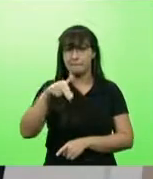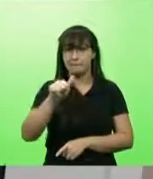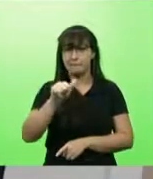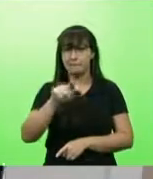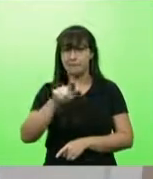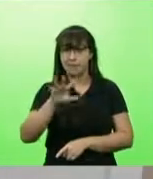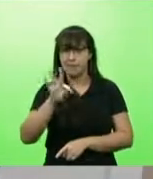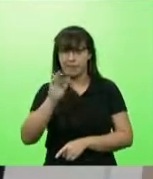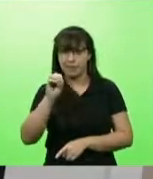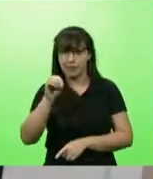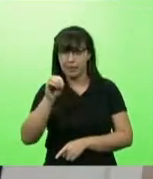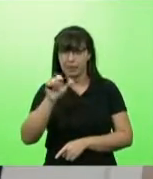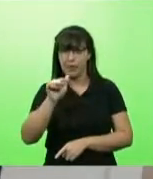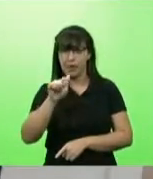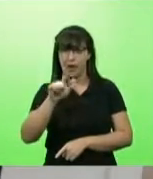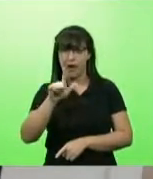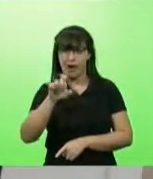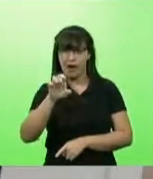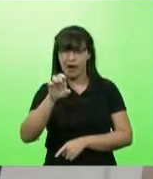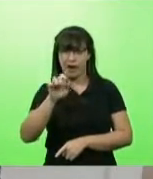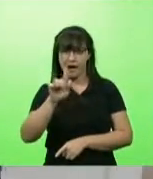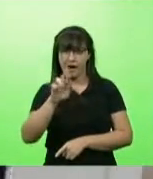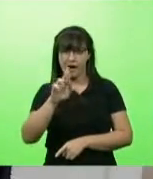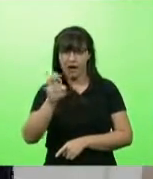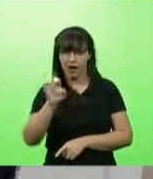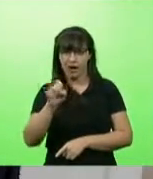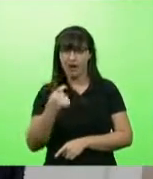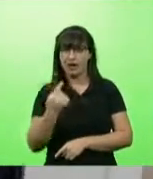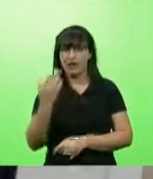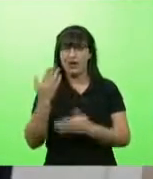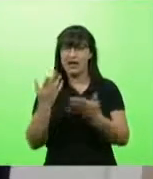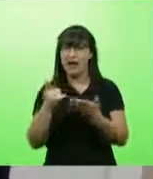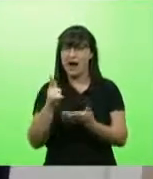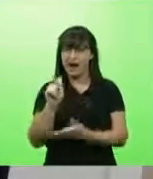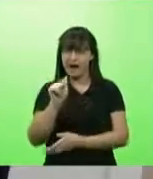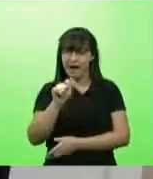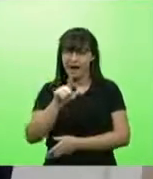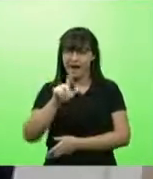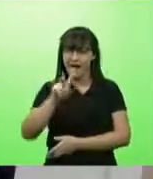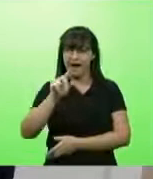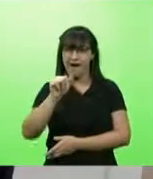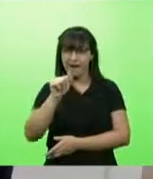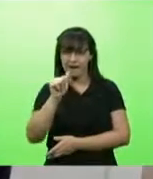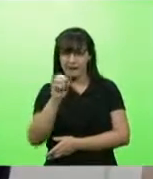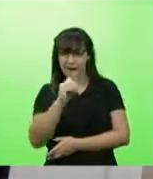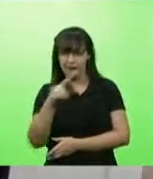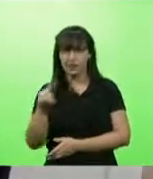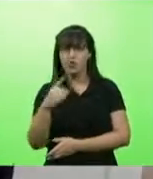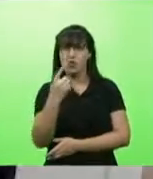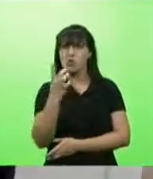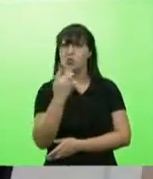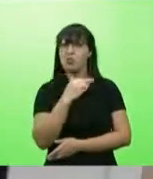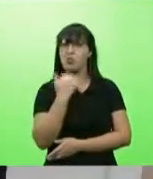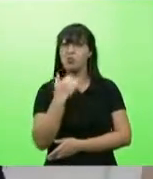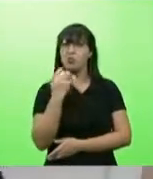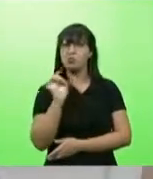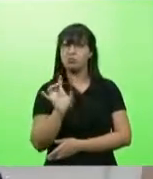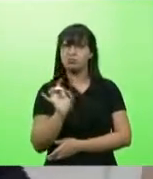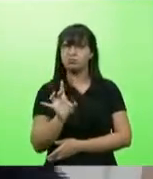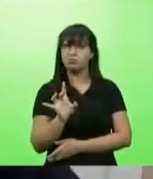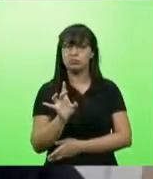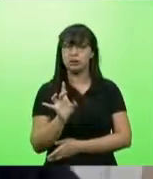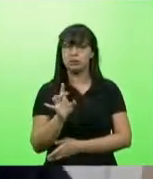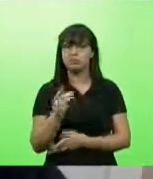Galvão teve uma morte com a população quase o dobro de Rancho Queimado. Então,